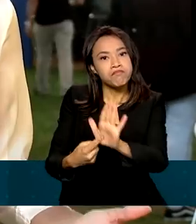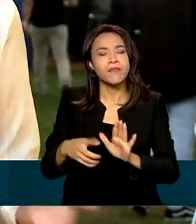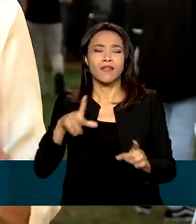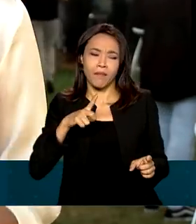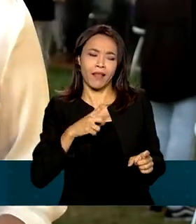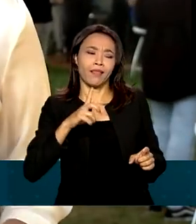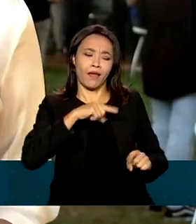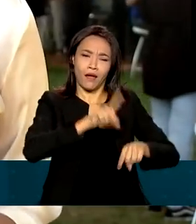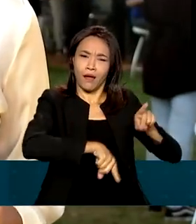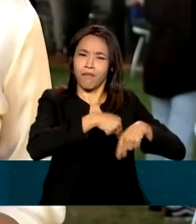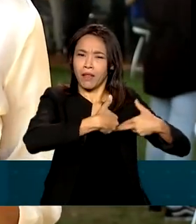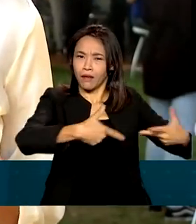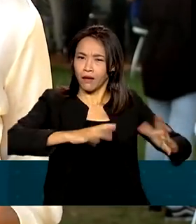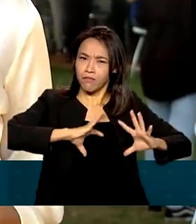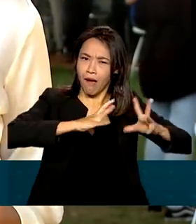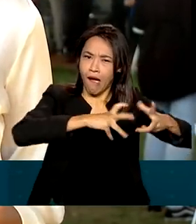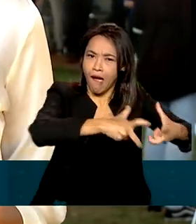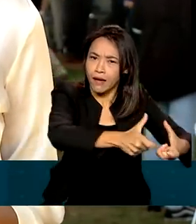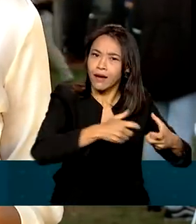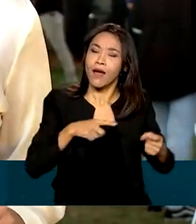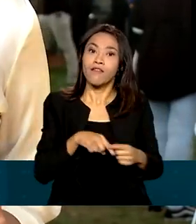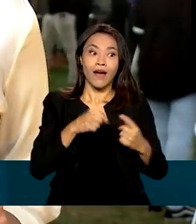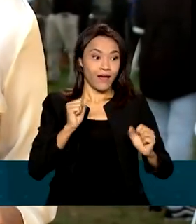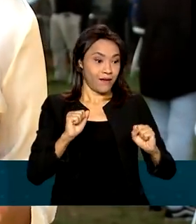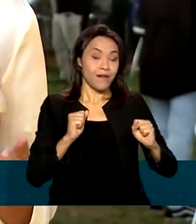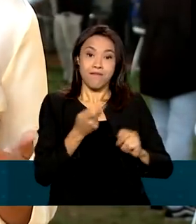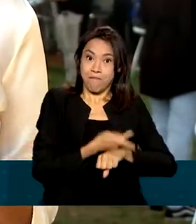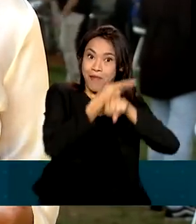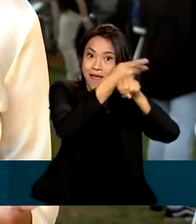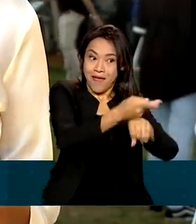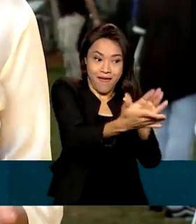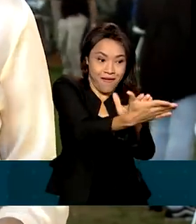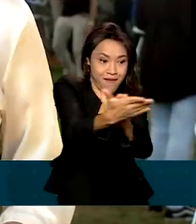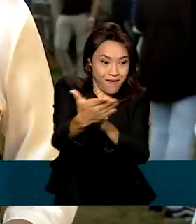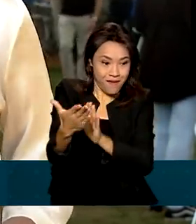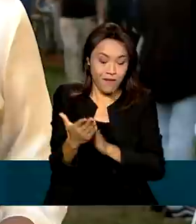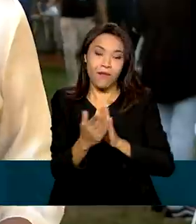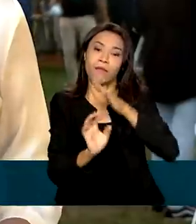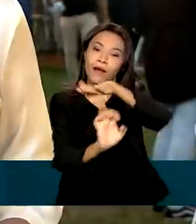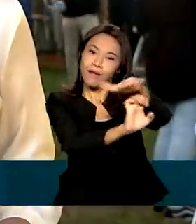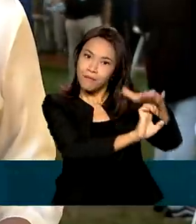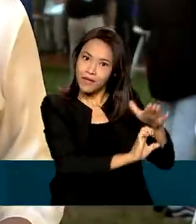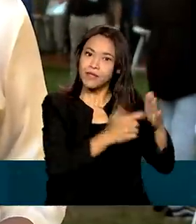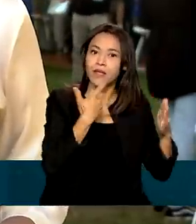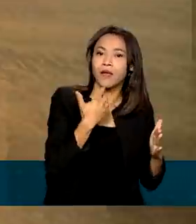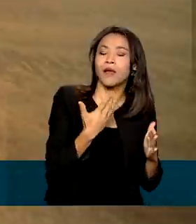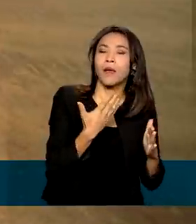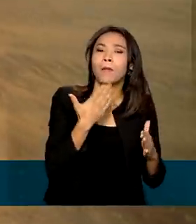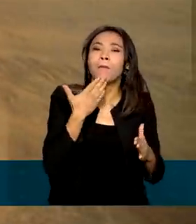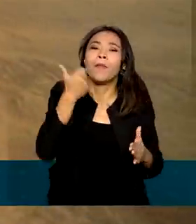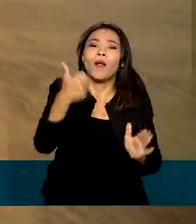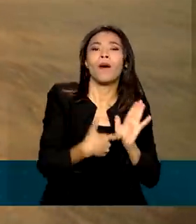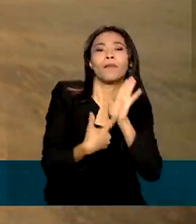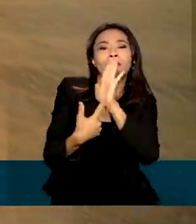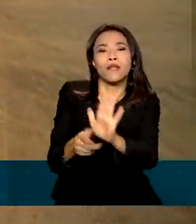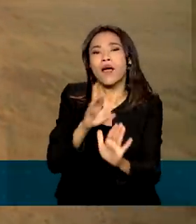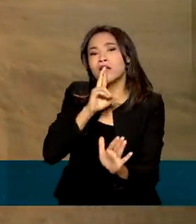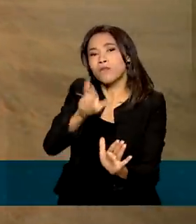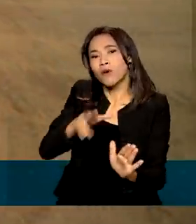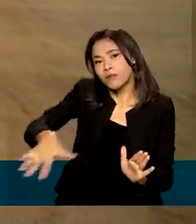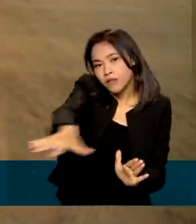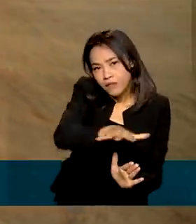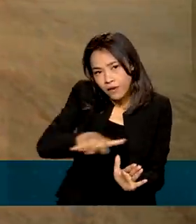maquinários, a feira vai premiar startups que apresentarem as melhores soluções para o agronegócio. O agronegócio